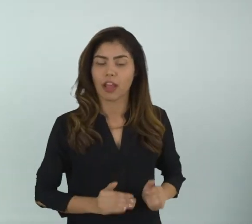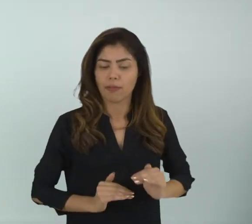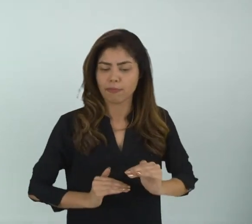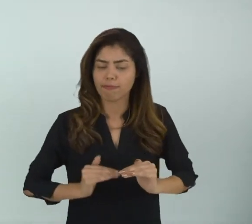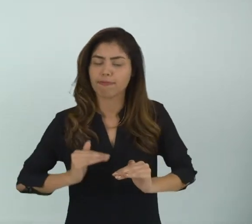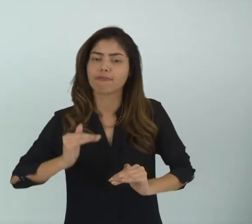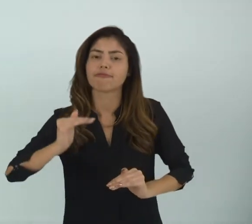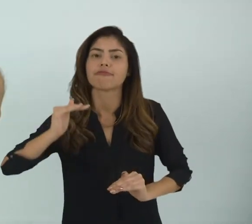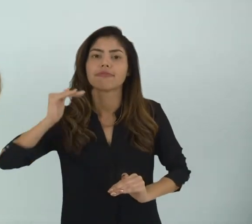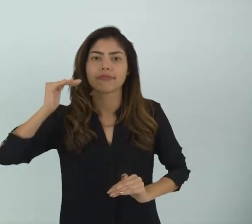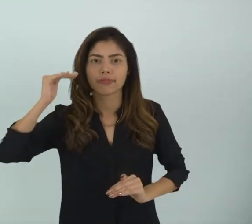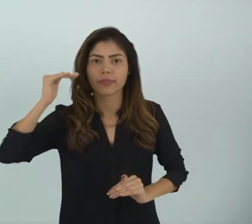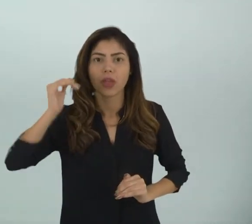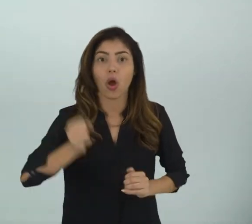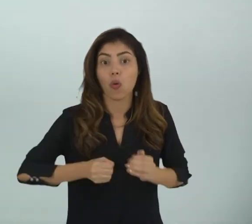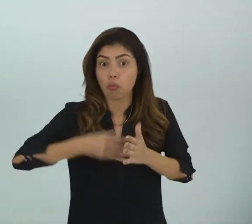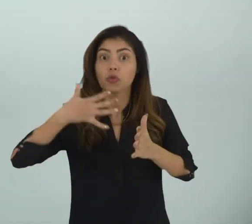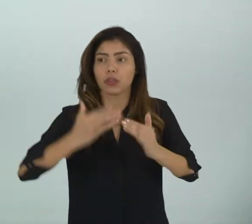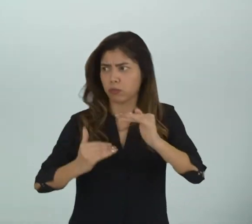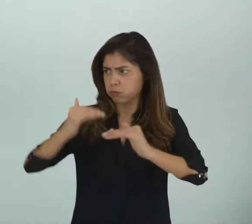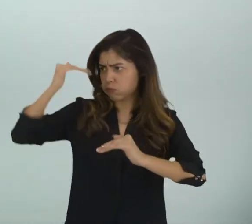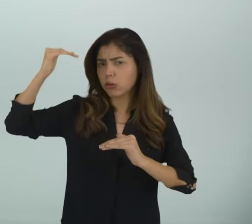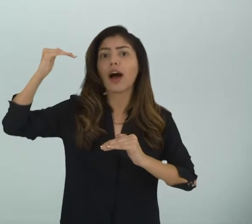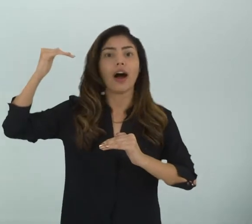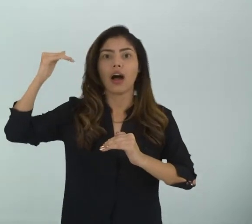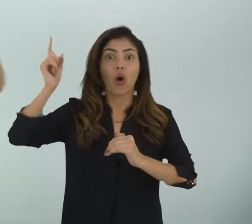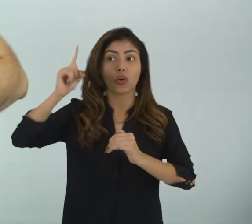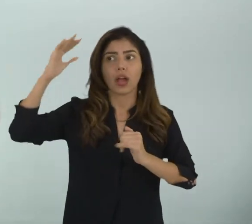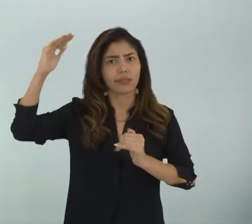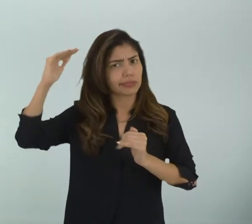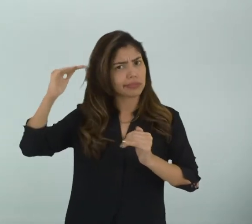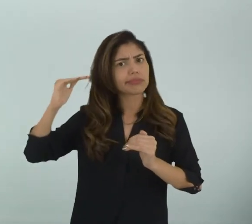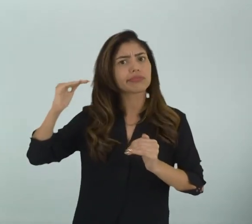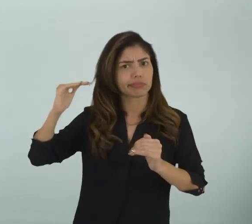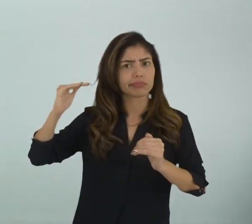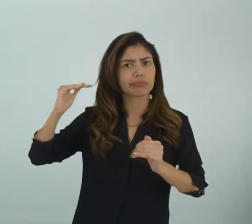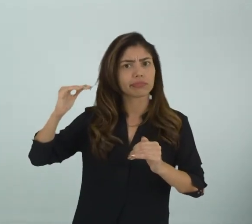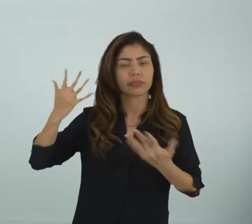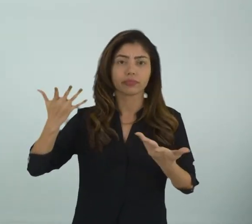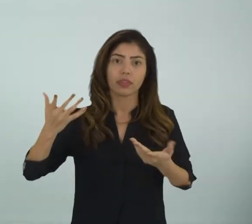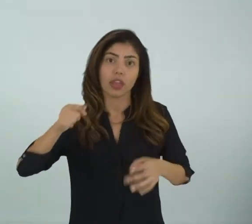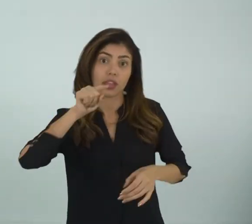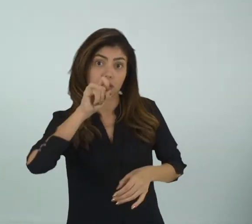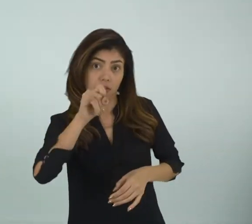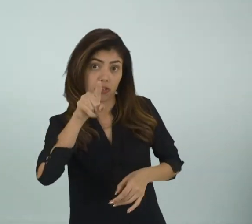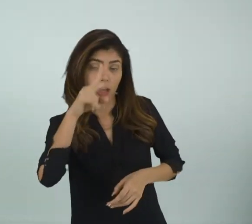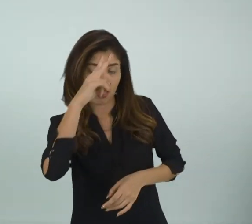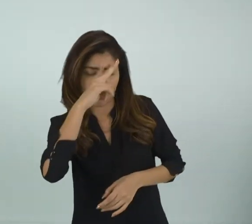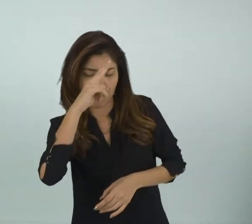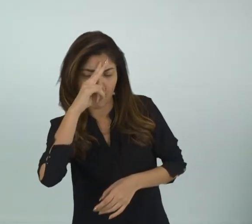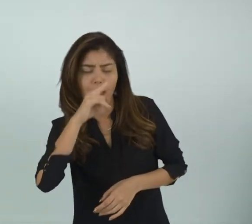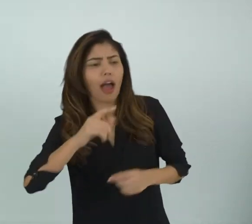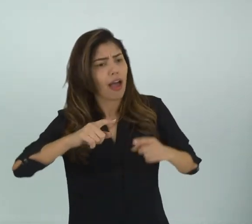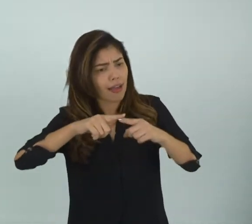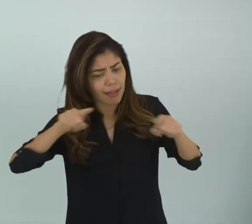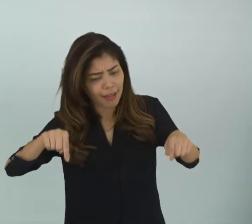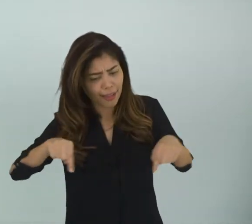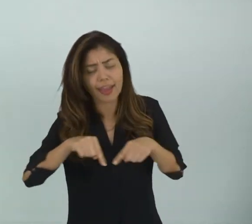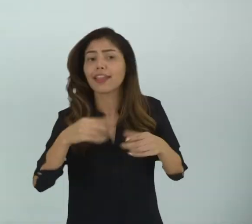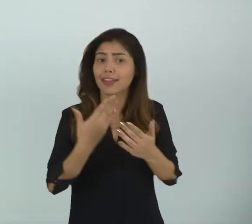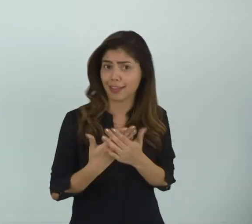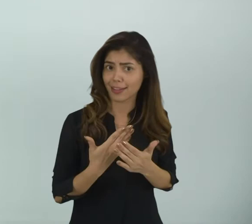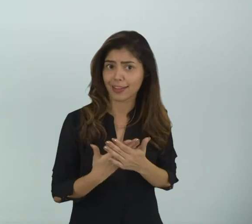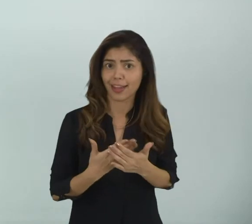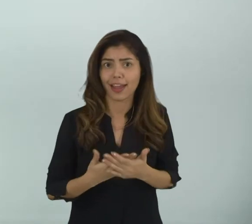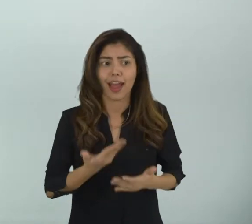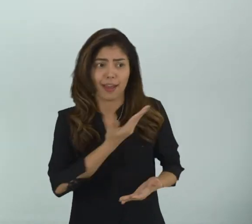cresceu Uns crescem muito Outros crescem menos Se você lembrar lá da sua turminha Lá quando você estava